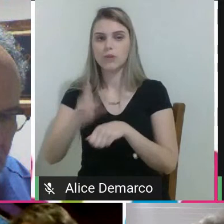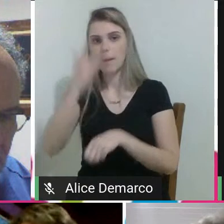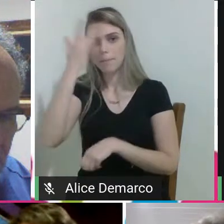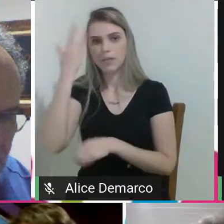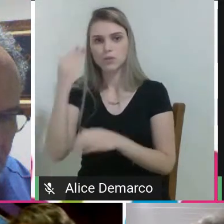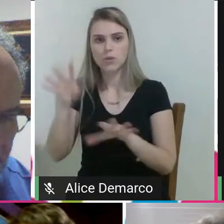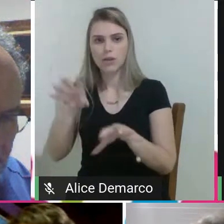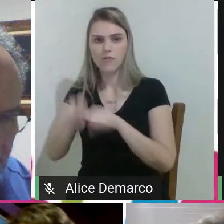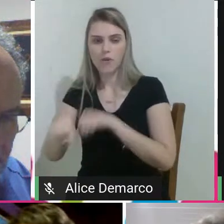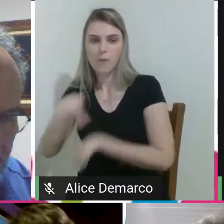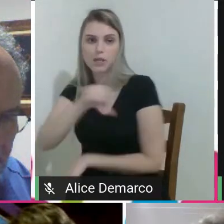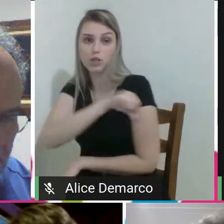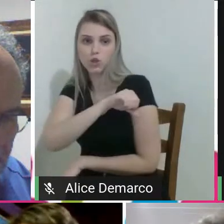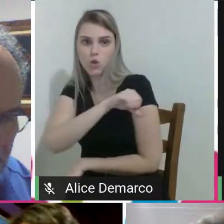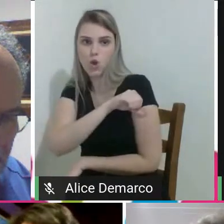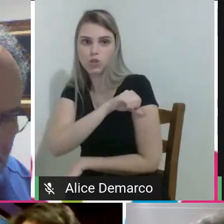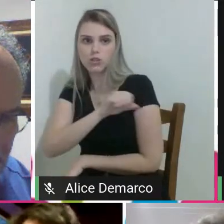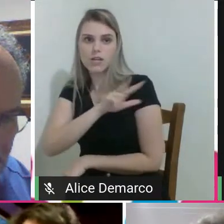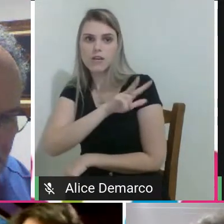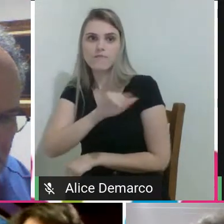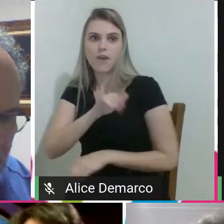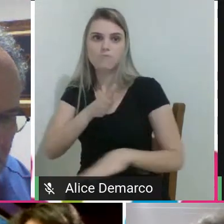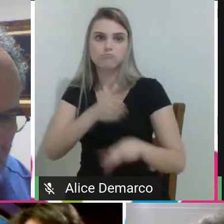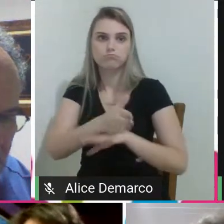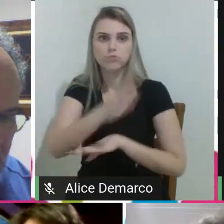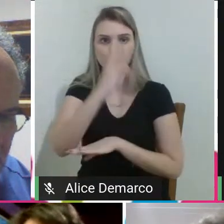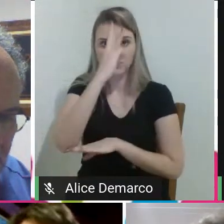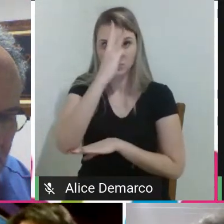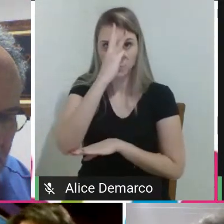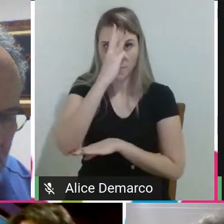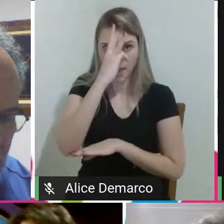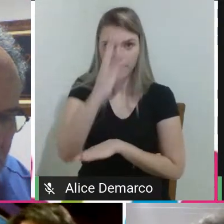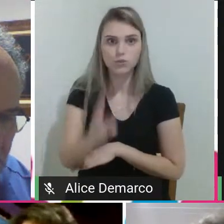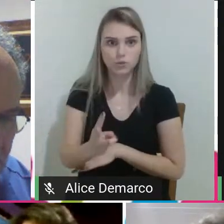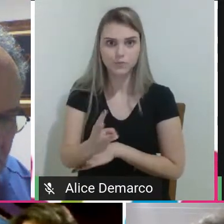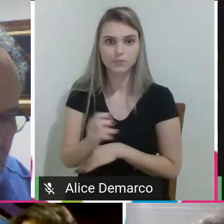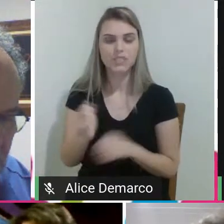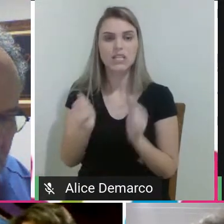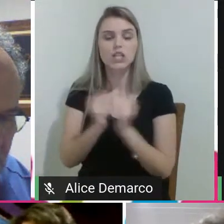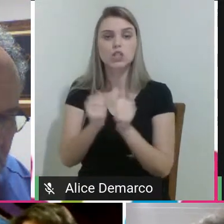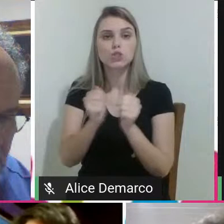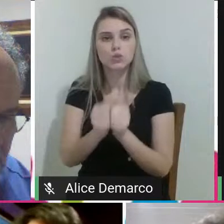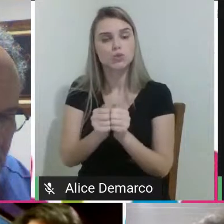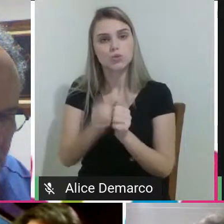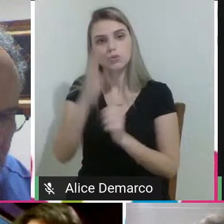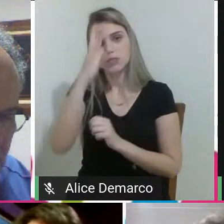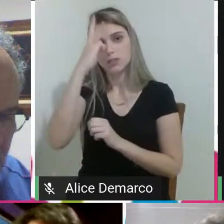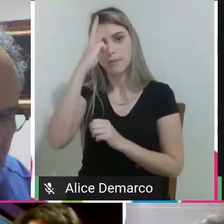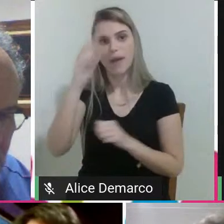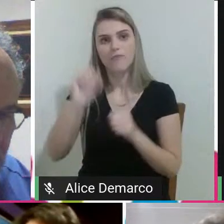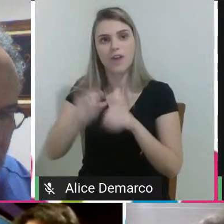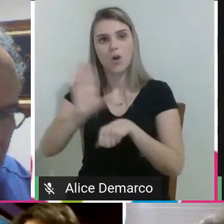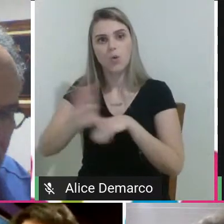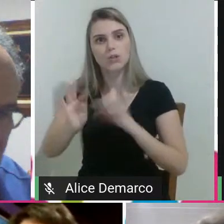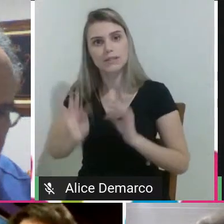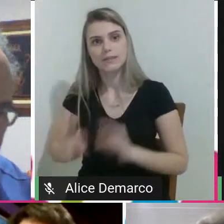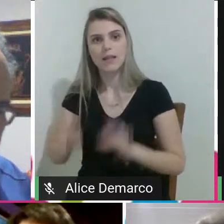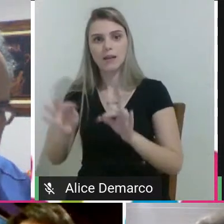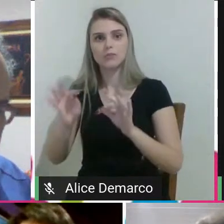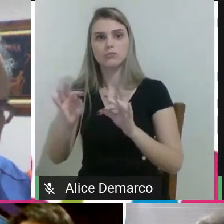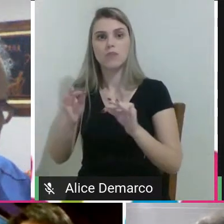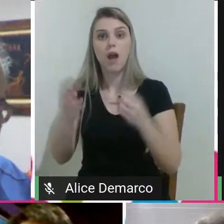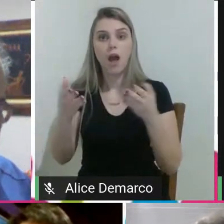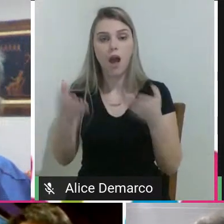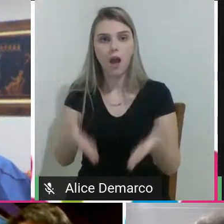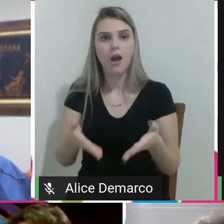e vai fazer a sua, seu ensino médio e junto com o ensino médio esse técnico. No nosso caso, em informática.